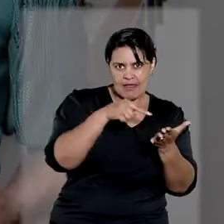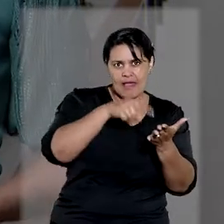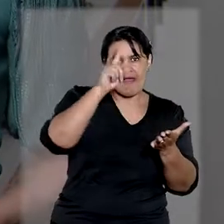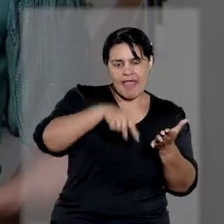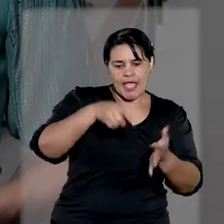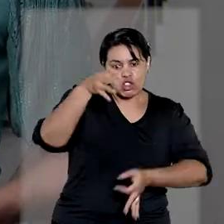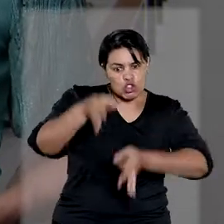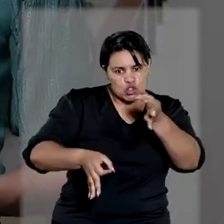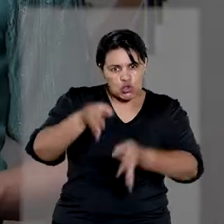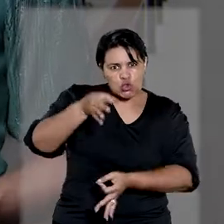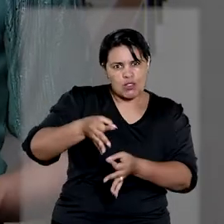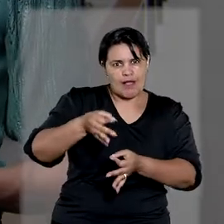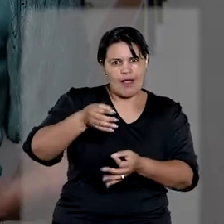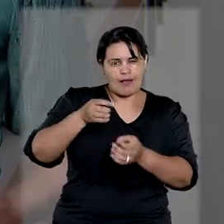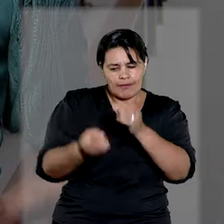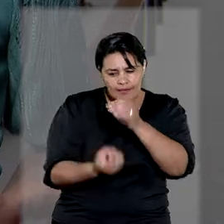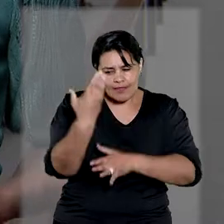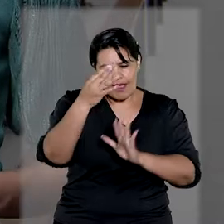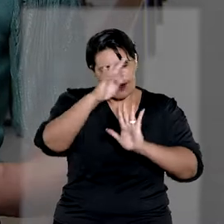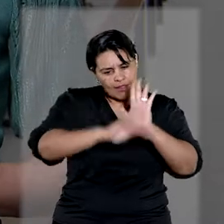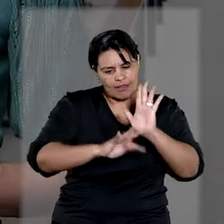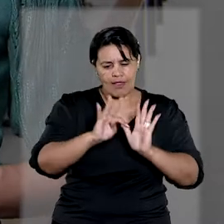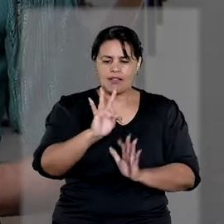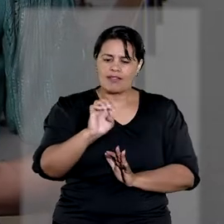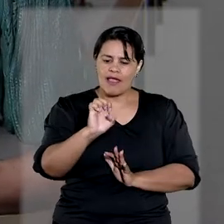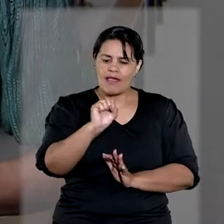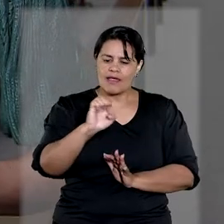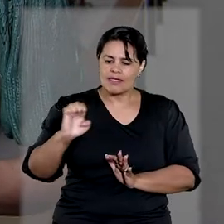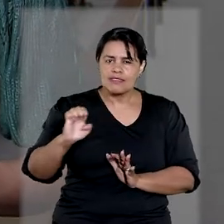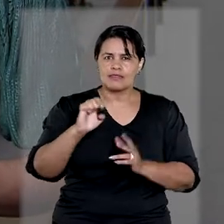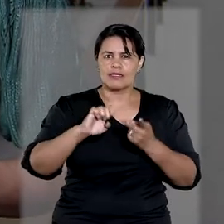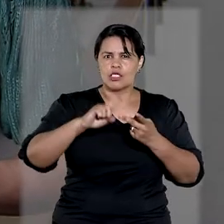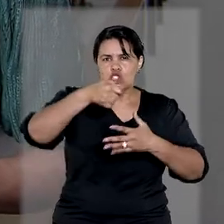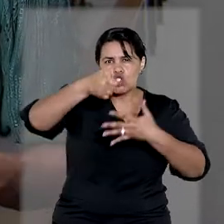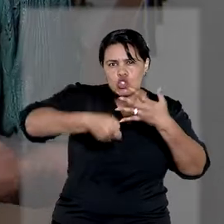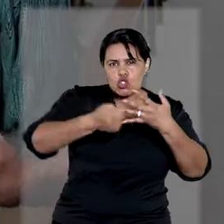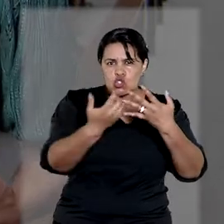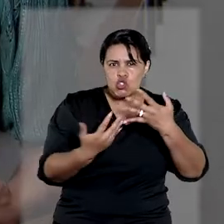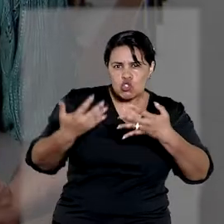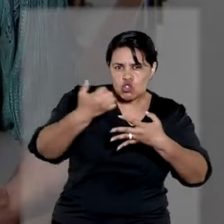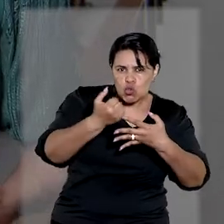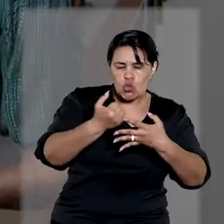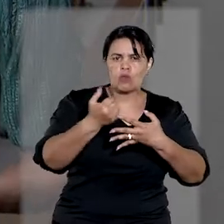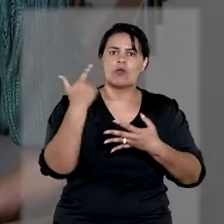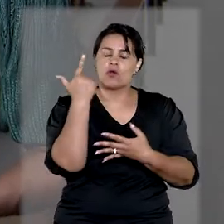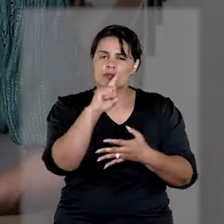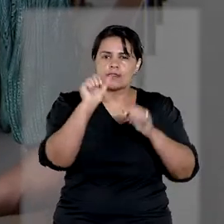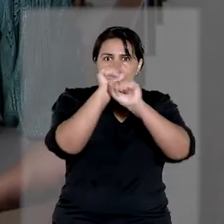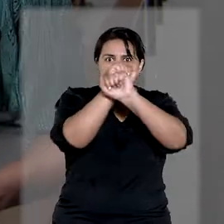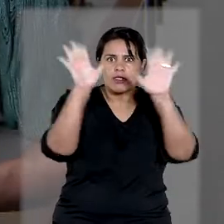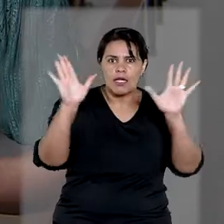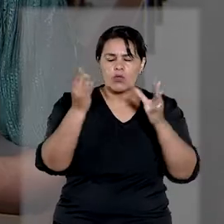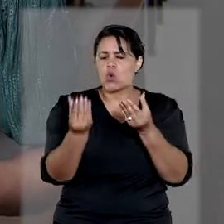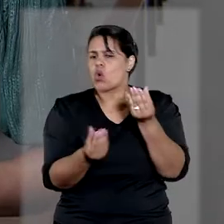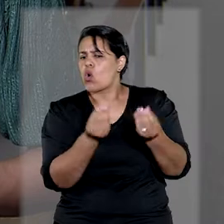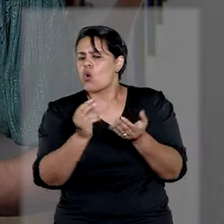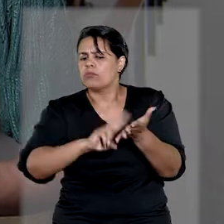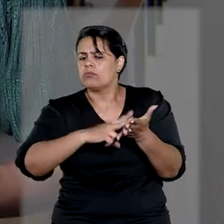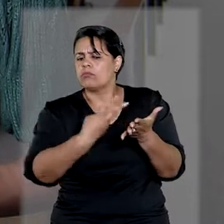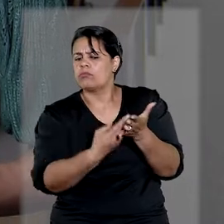julgar e estabelecer teses e súmulas firmando jurisprudência, esclarecendo como deve ser